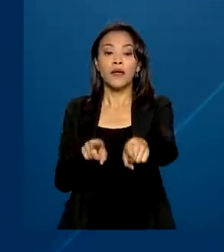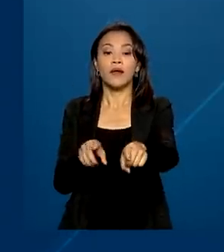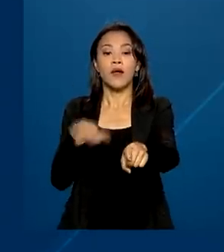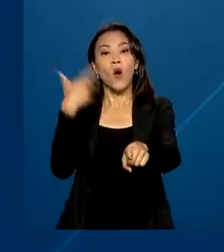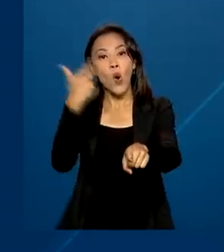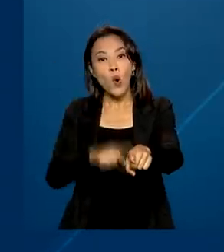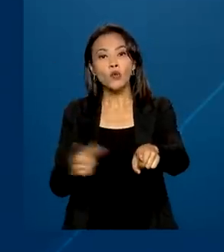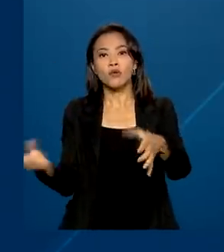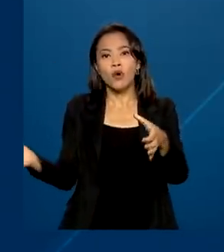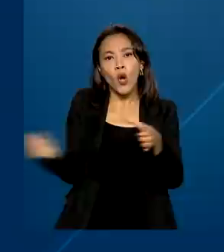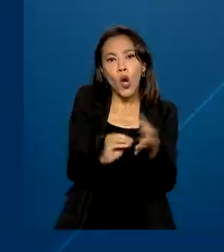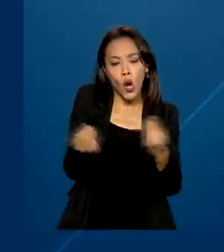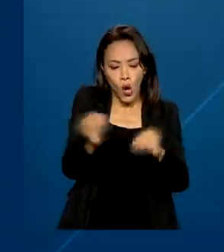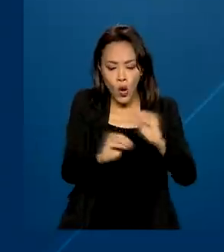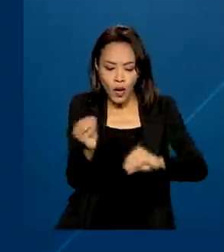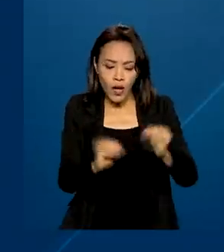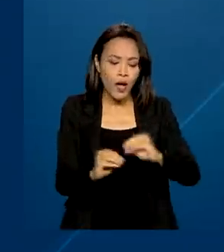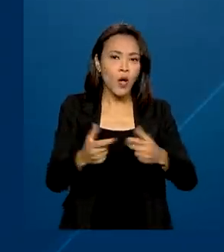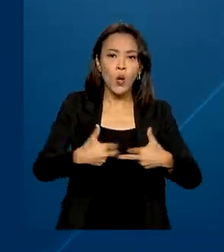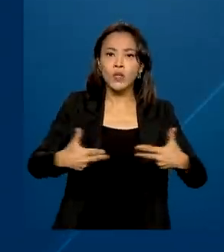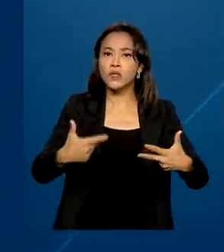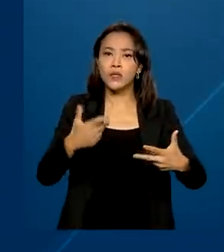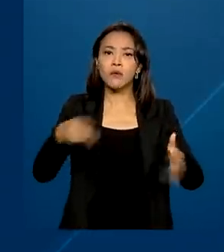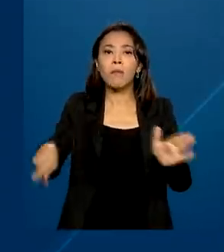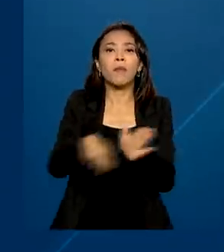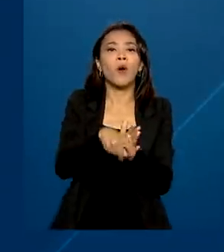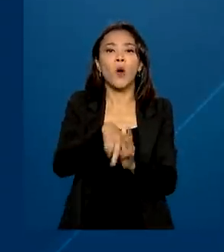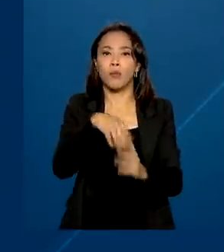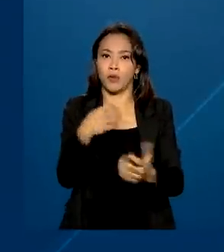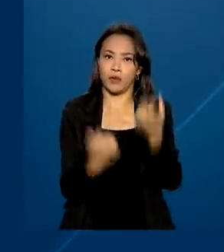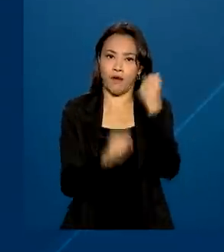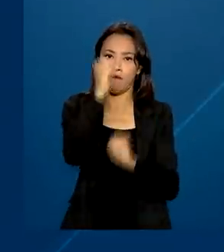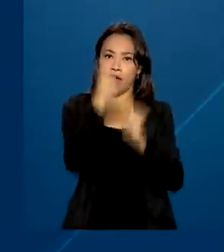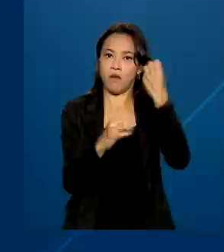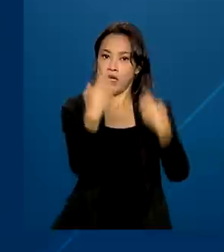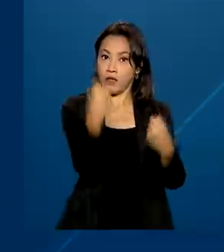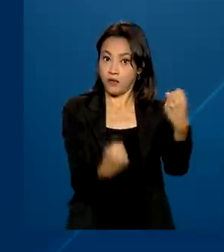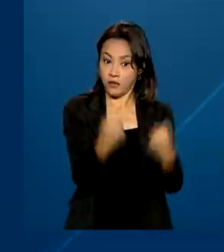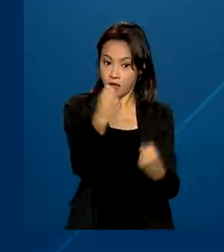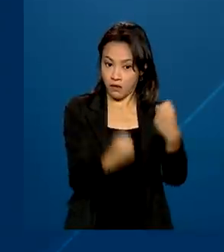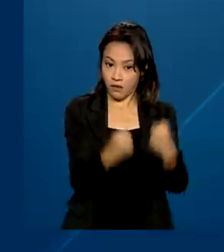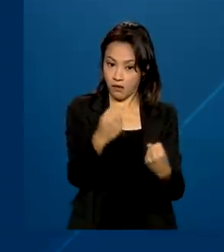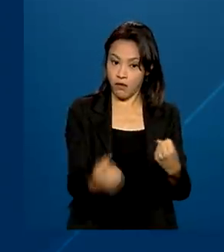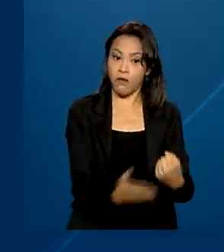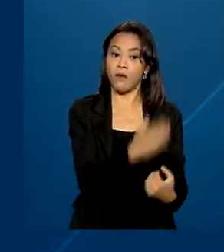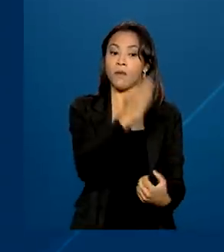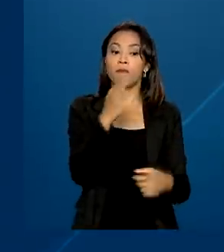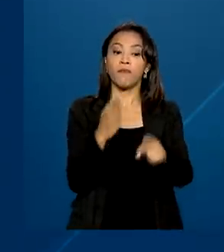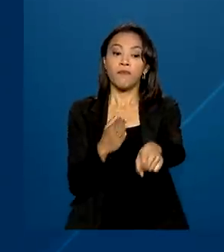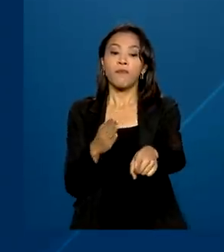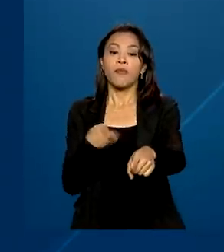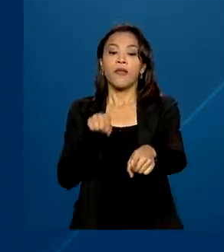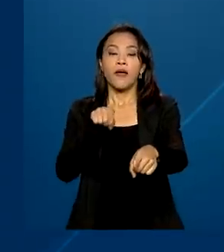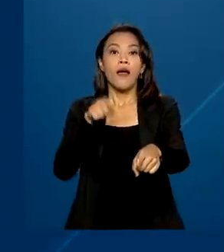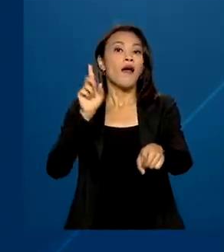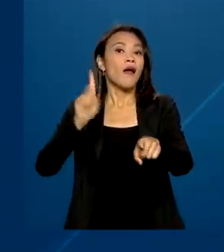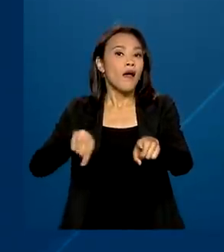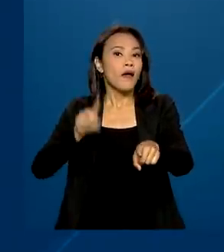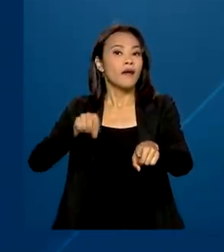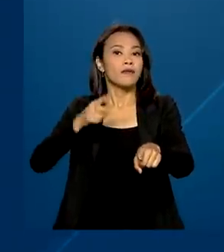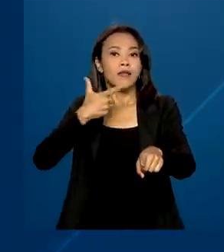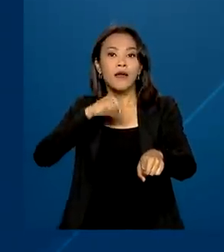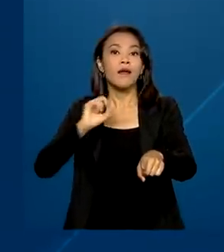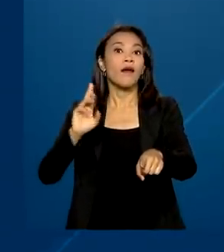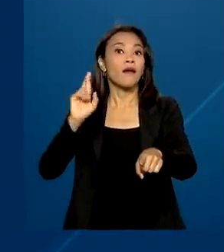acessórios que não sejam de fábrica. A autorização para a compra de veículo com isenção de IPI é emitida